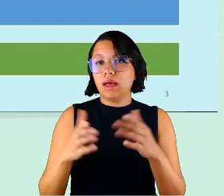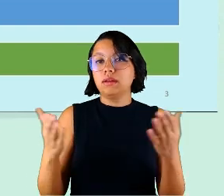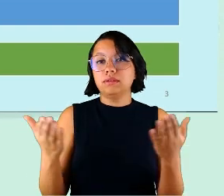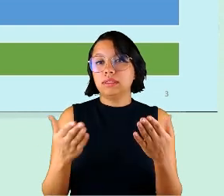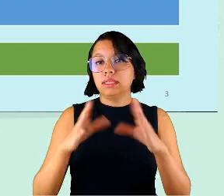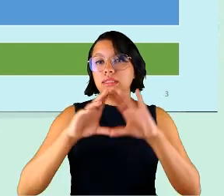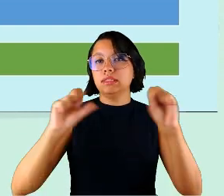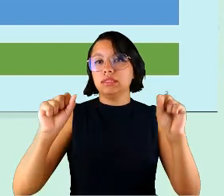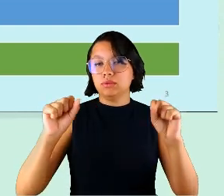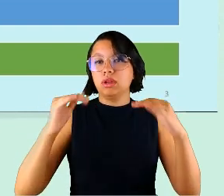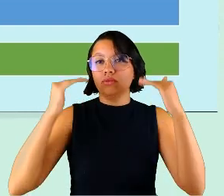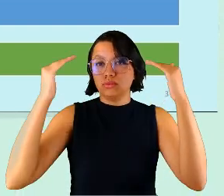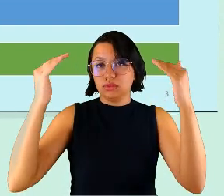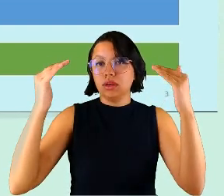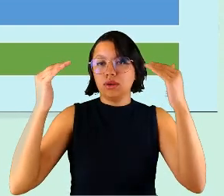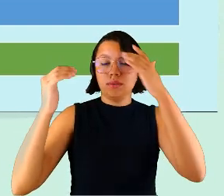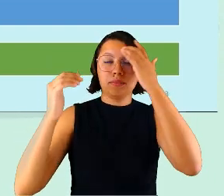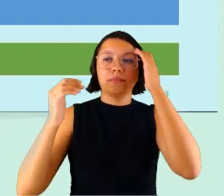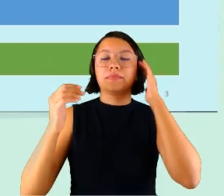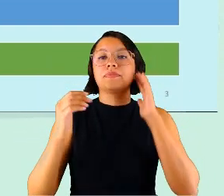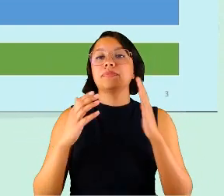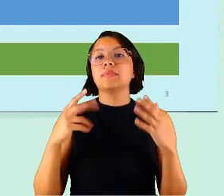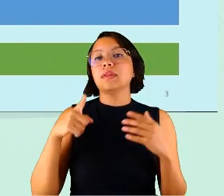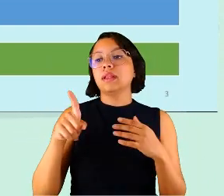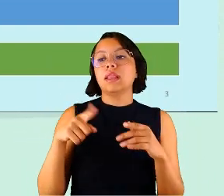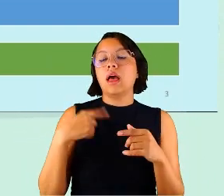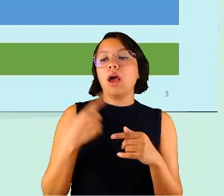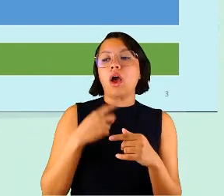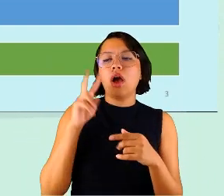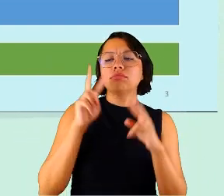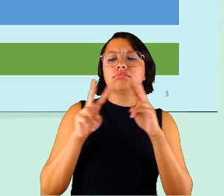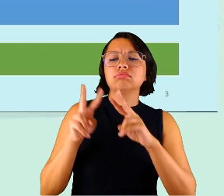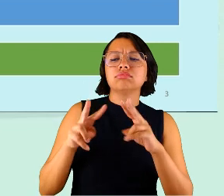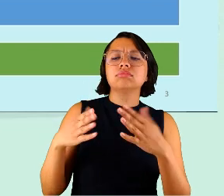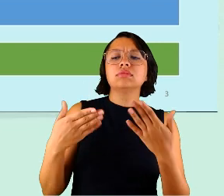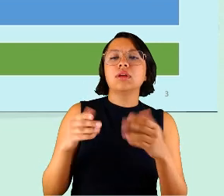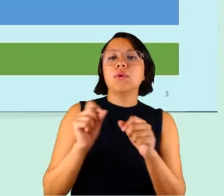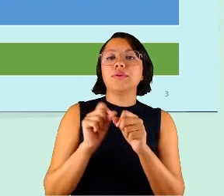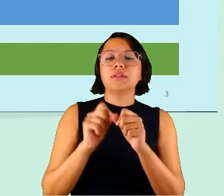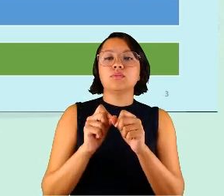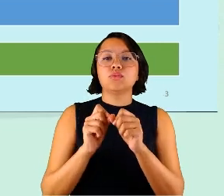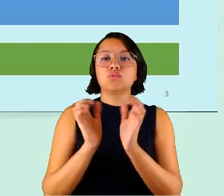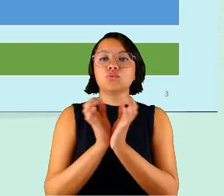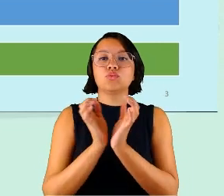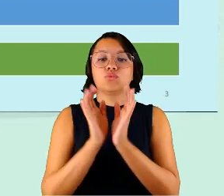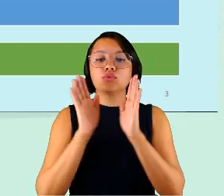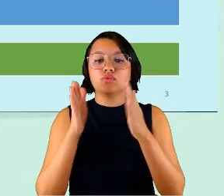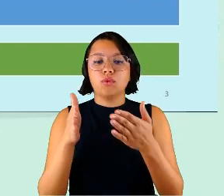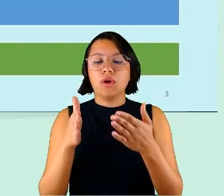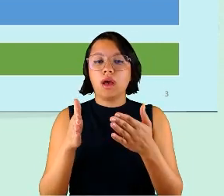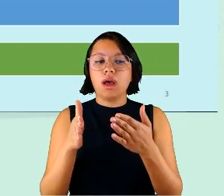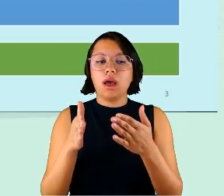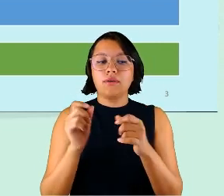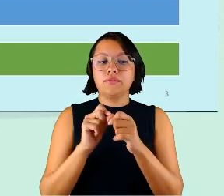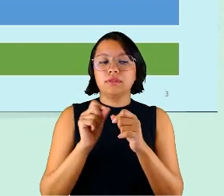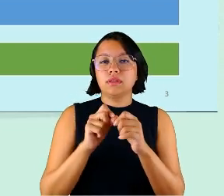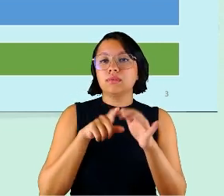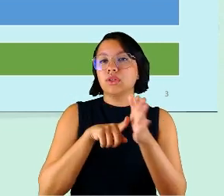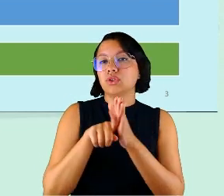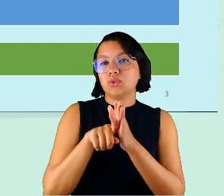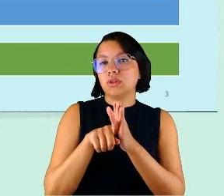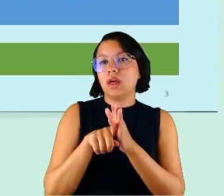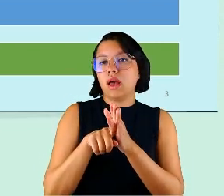tribunal superior e lá nós verificamos, então fizemos grupos focais, aplicamos questionários,